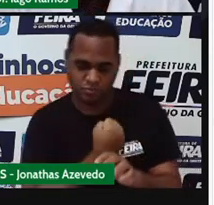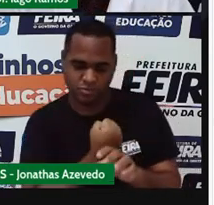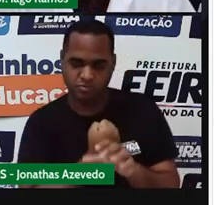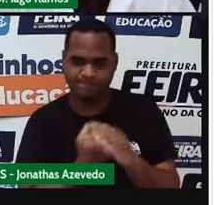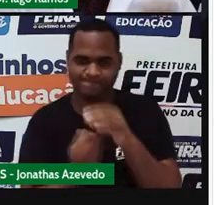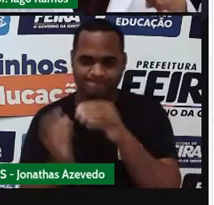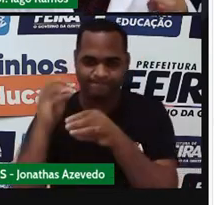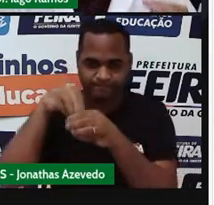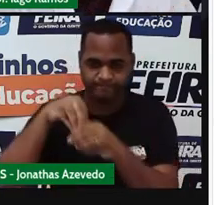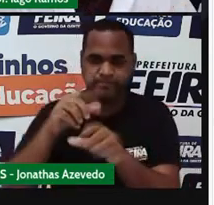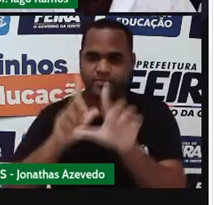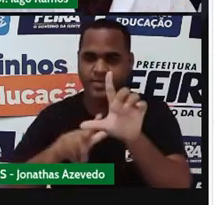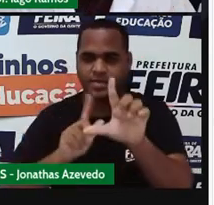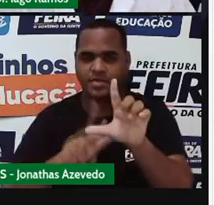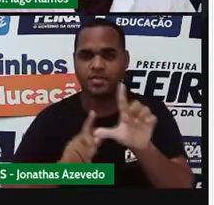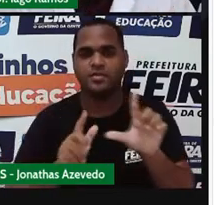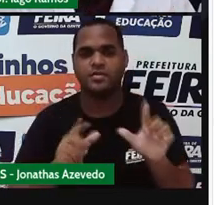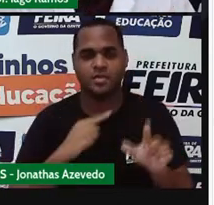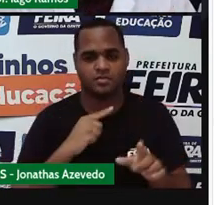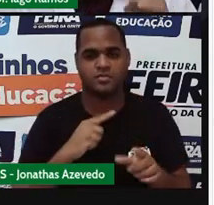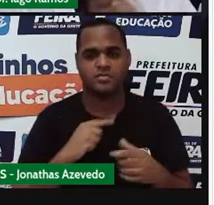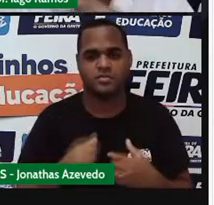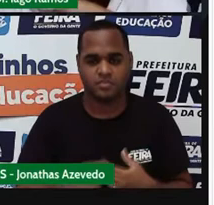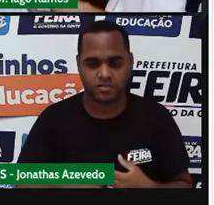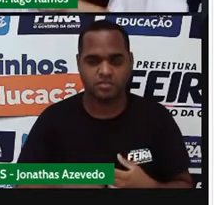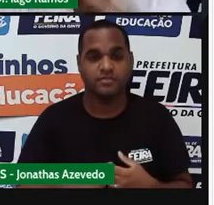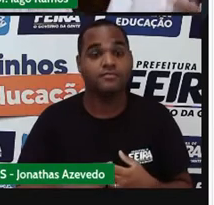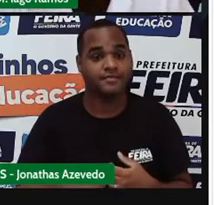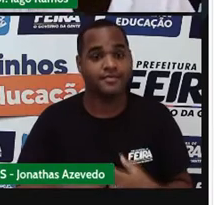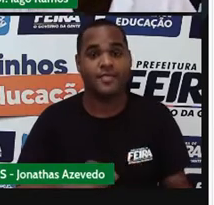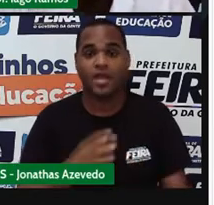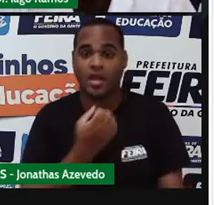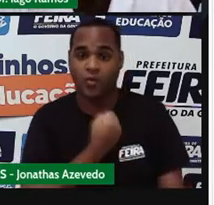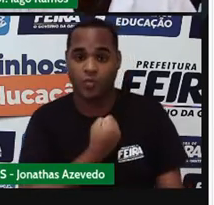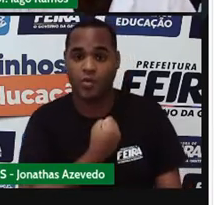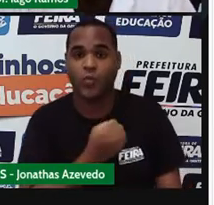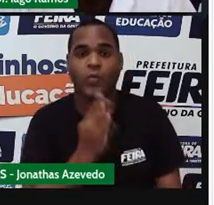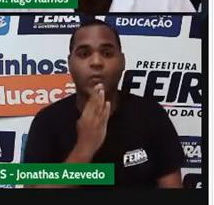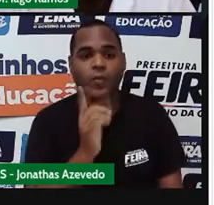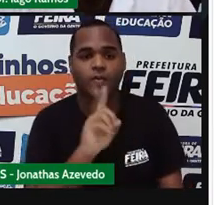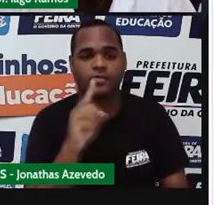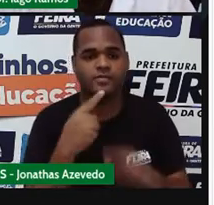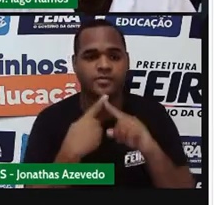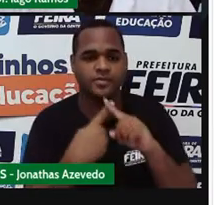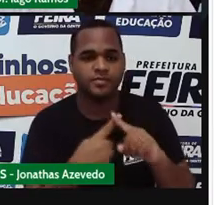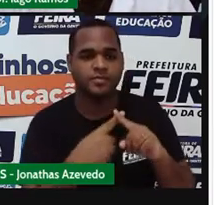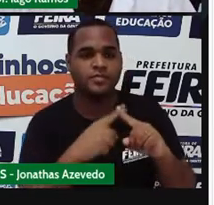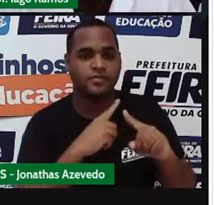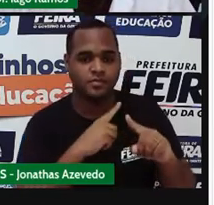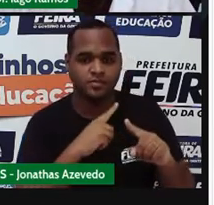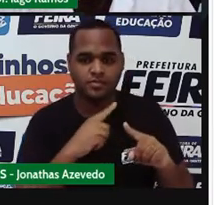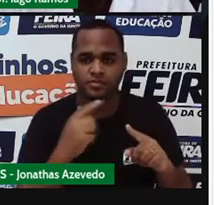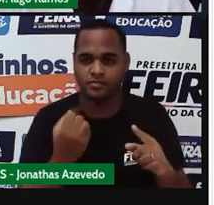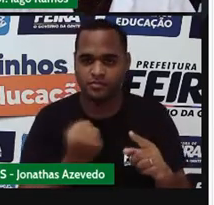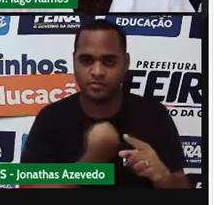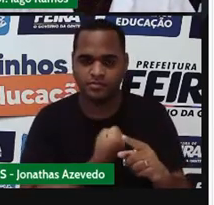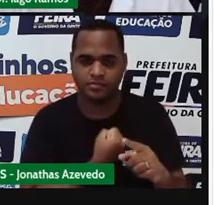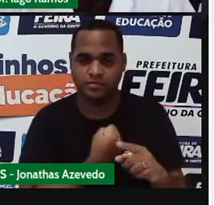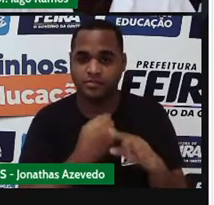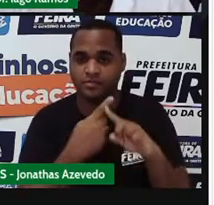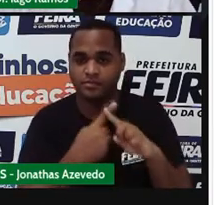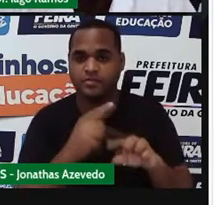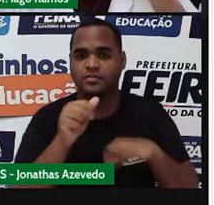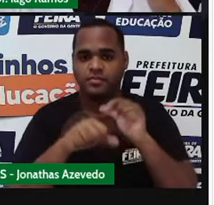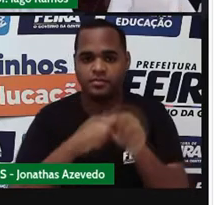está representando um número que a gente ainda não conhece, que quando fizer ele mais 37, o